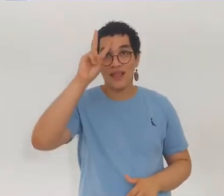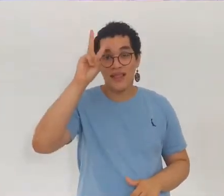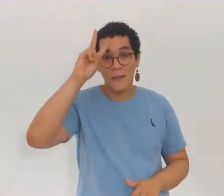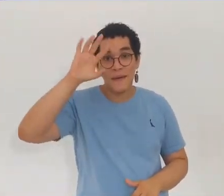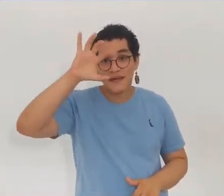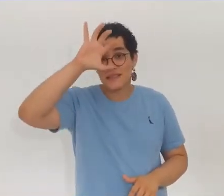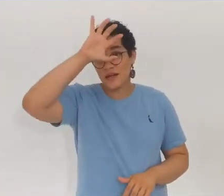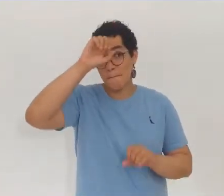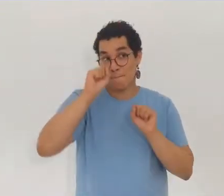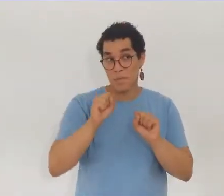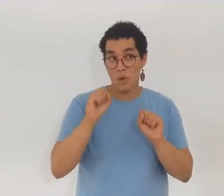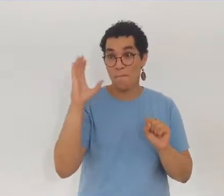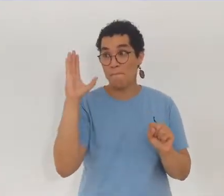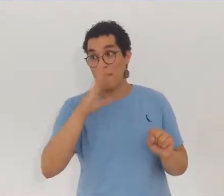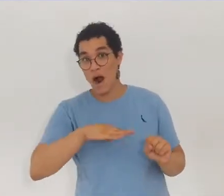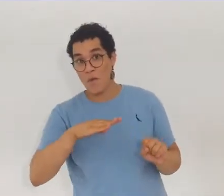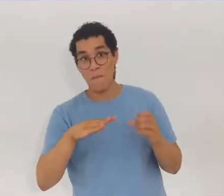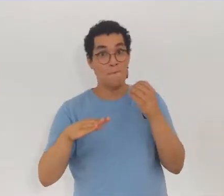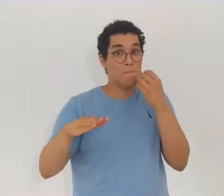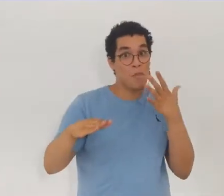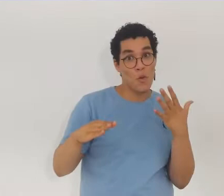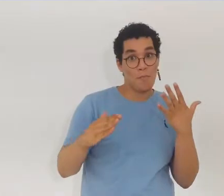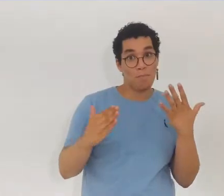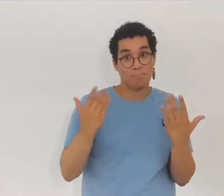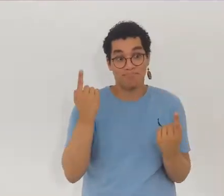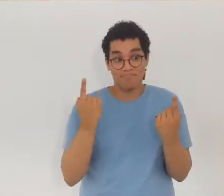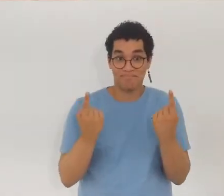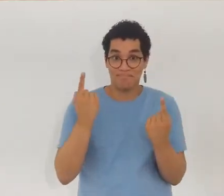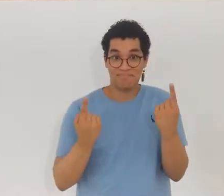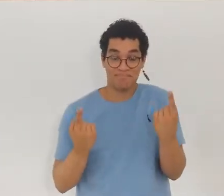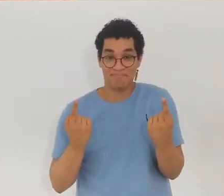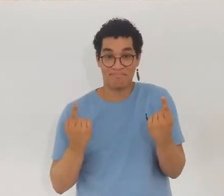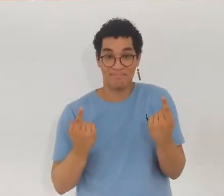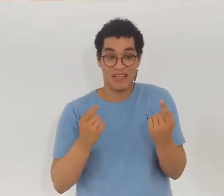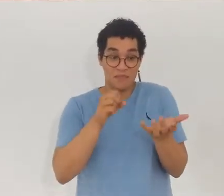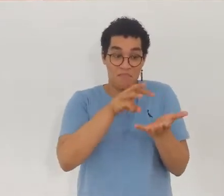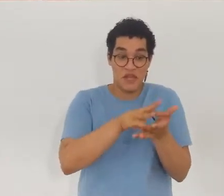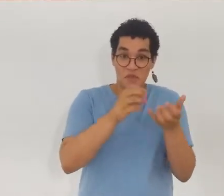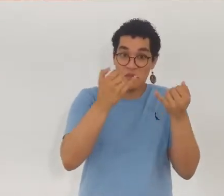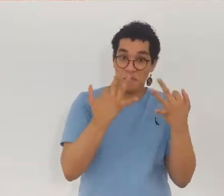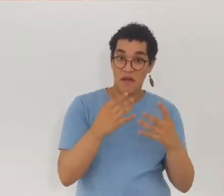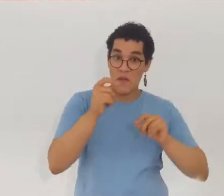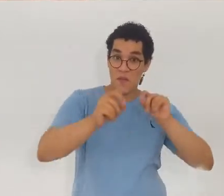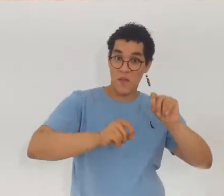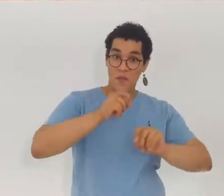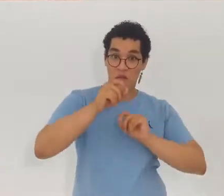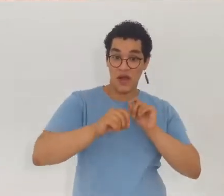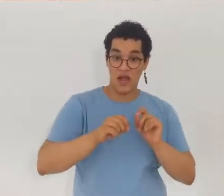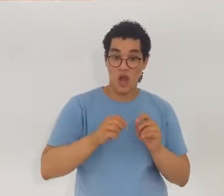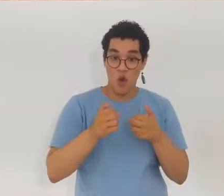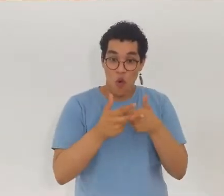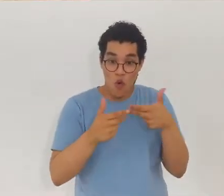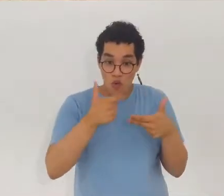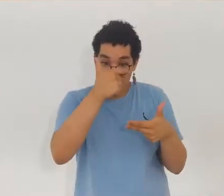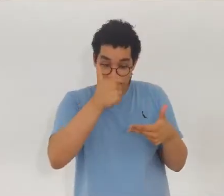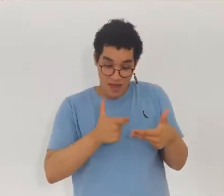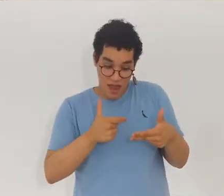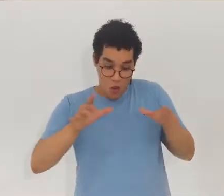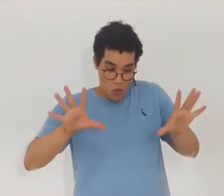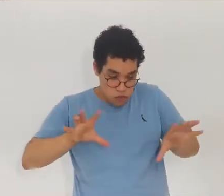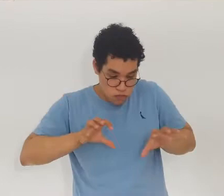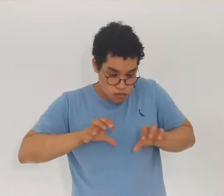boas ou más, a depender da vida que você teve aqui. O que o Espiritismo diz pra gente, então, com relação a isso, é que